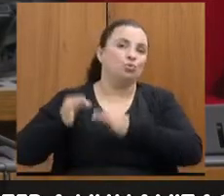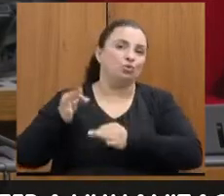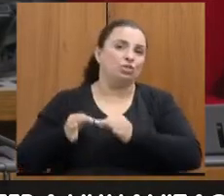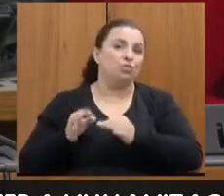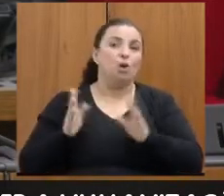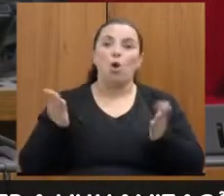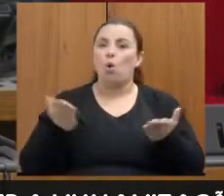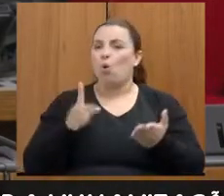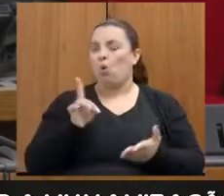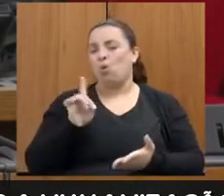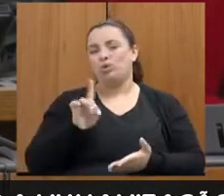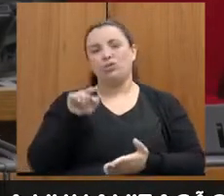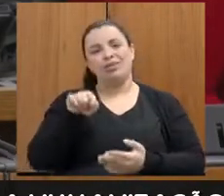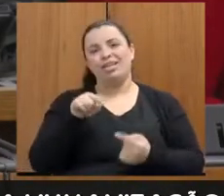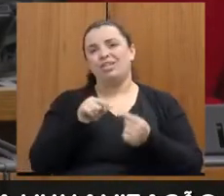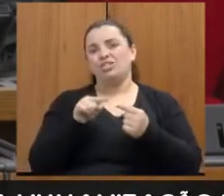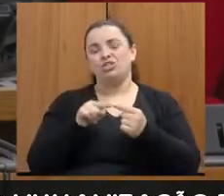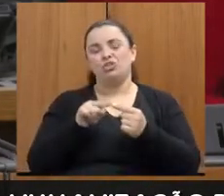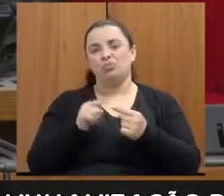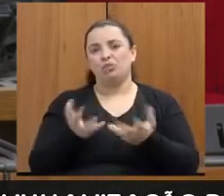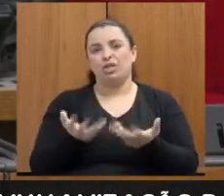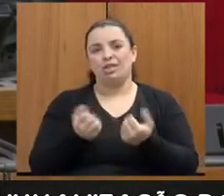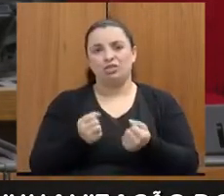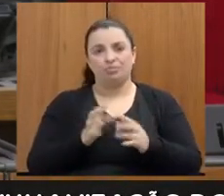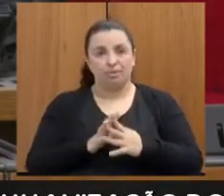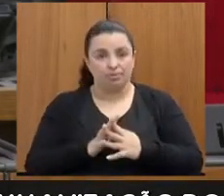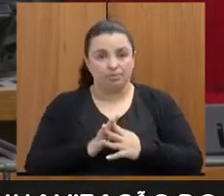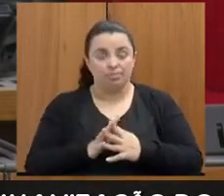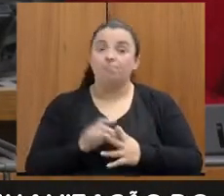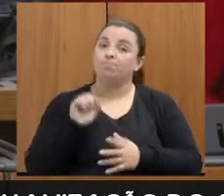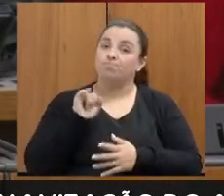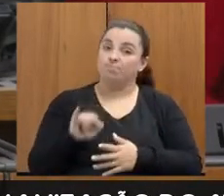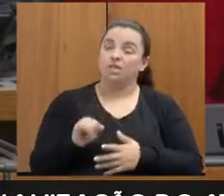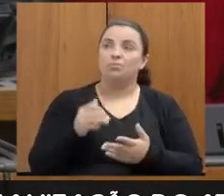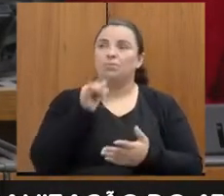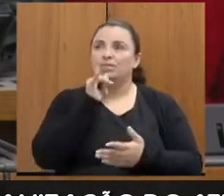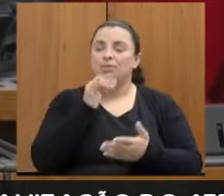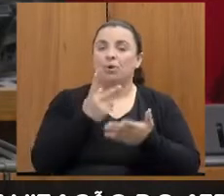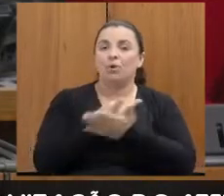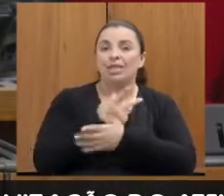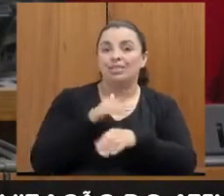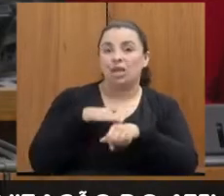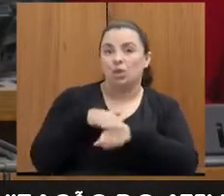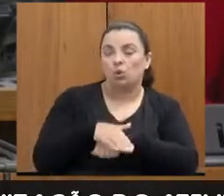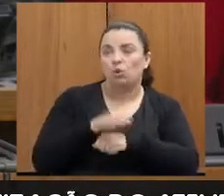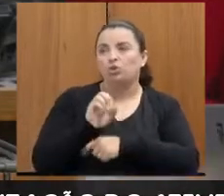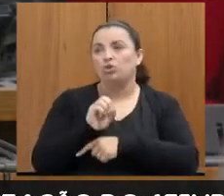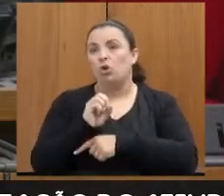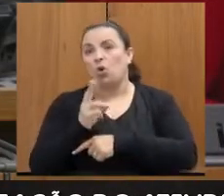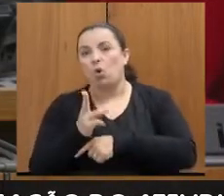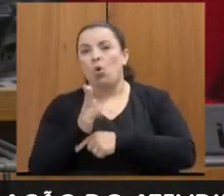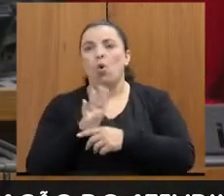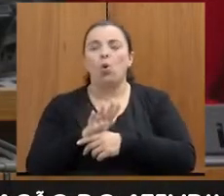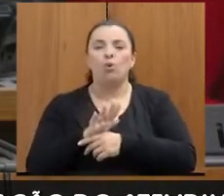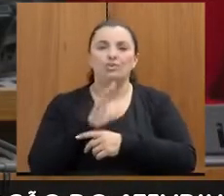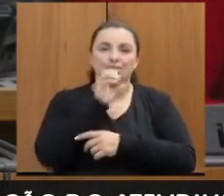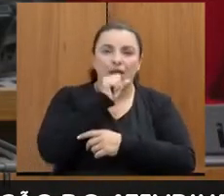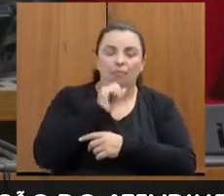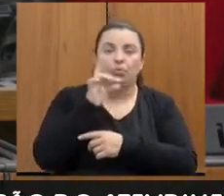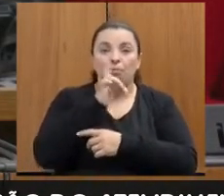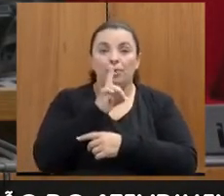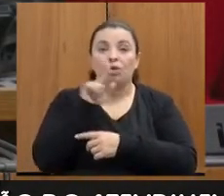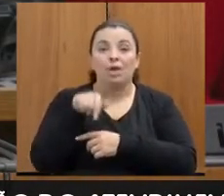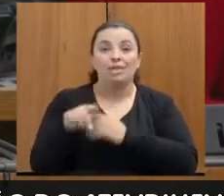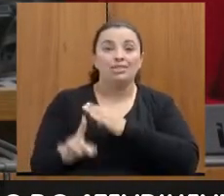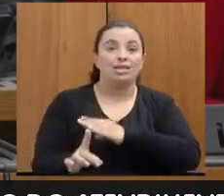nós não temos esse tipo de atendimento. Se for feito à noite ou em finais de semana, o atendimento, mesmo inicial,